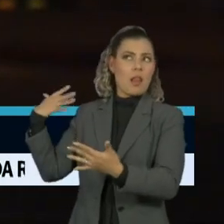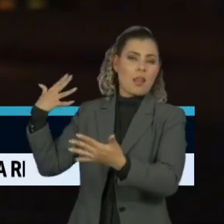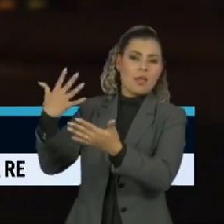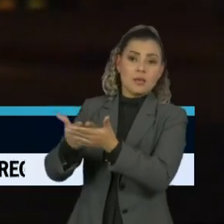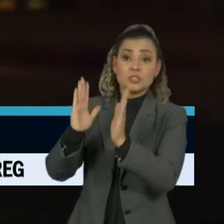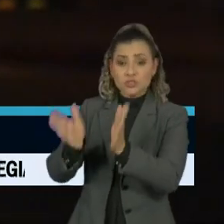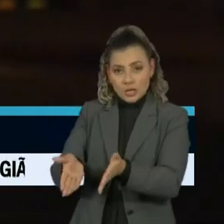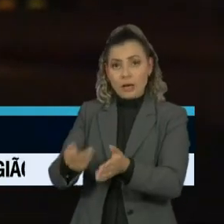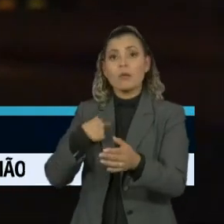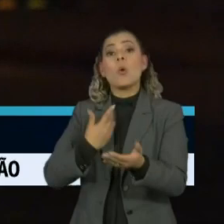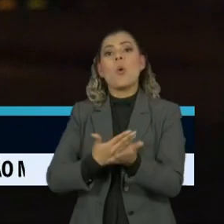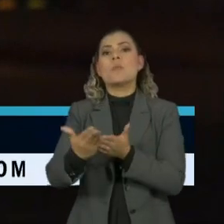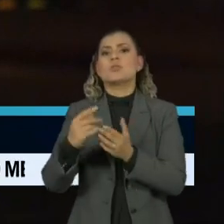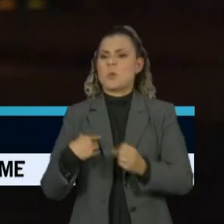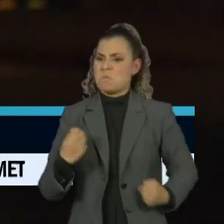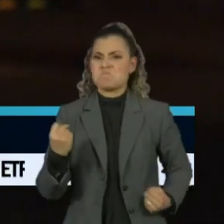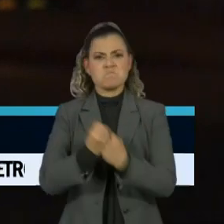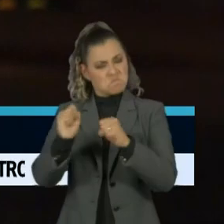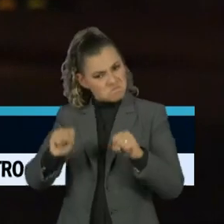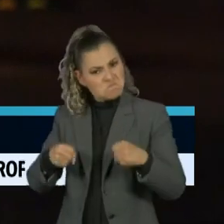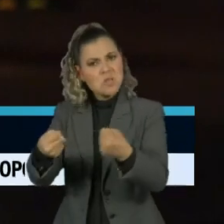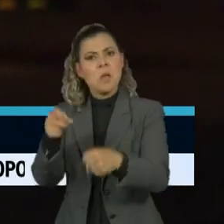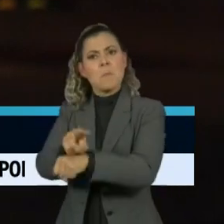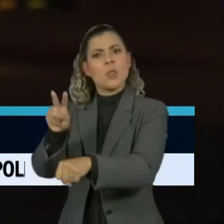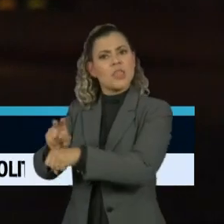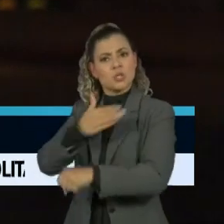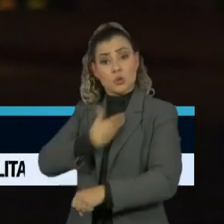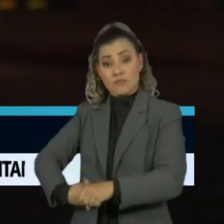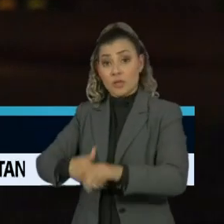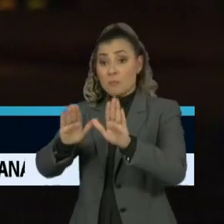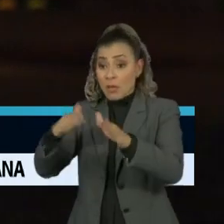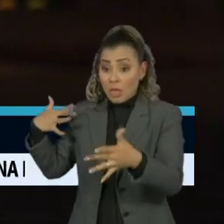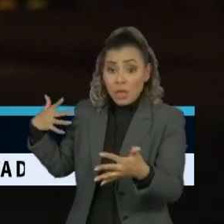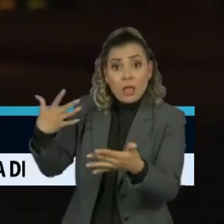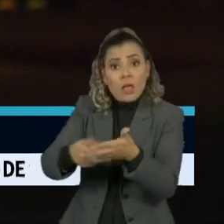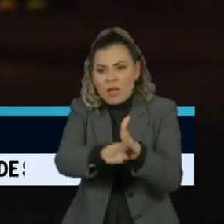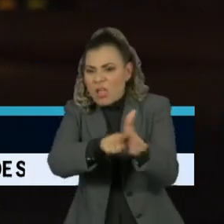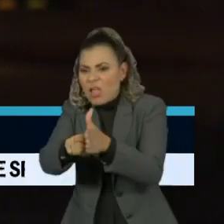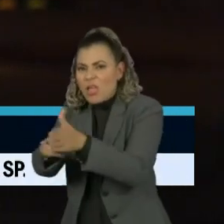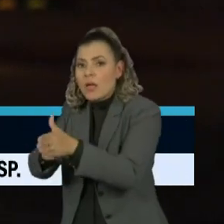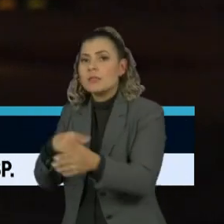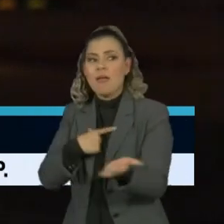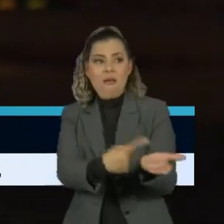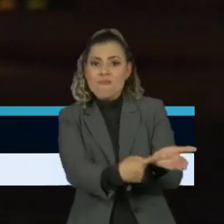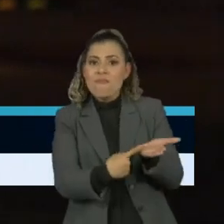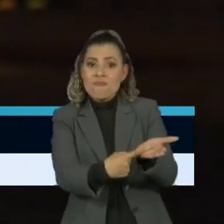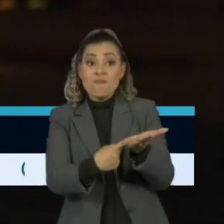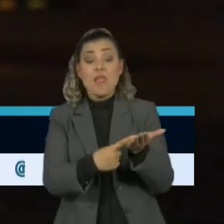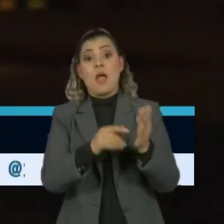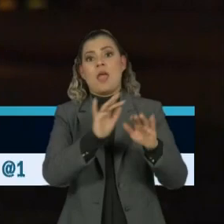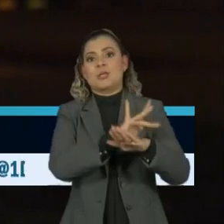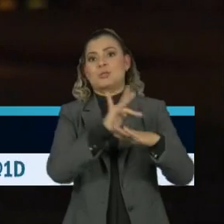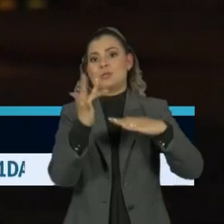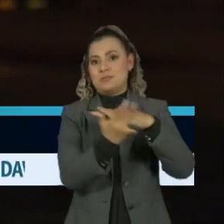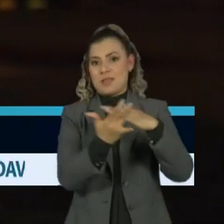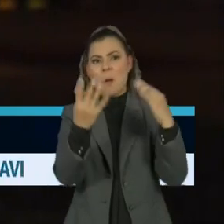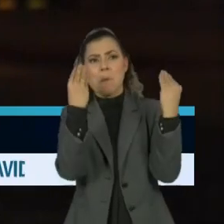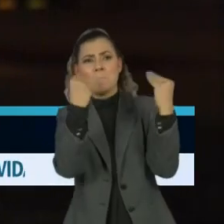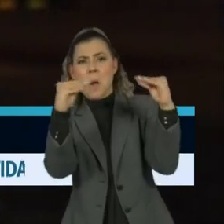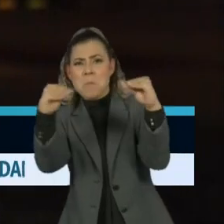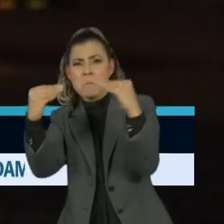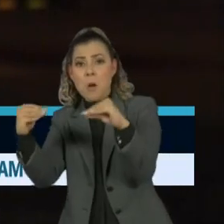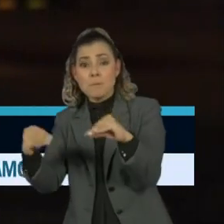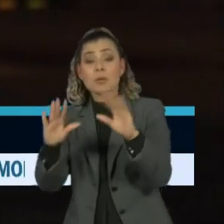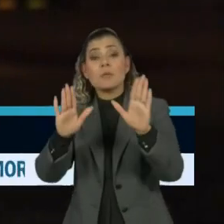entraram na linha de frente na defesa do governo. Desde a operação, eles têm atuado de maneira organizada nas redes sociais. O alvo do grupo,